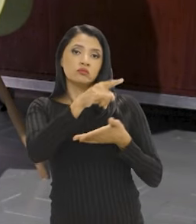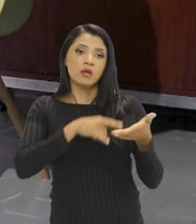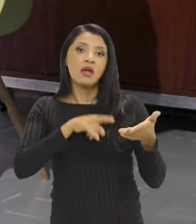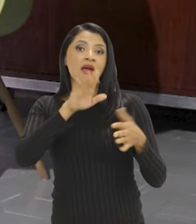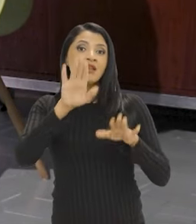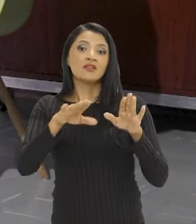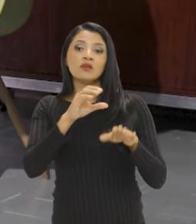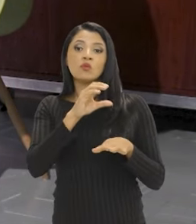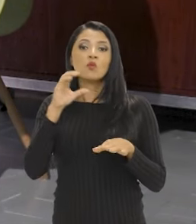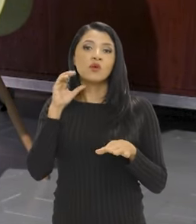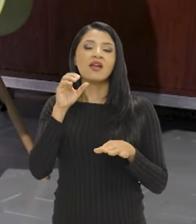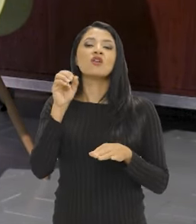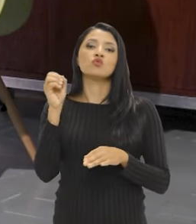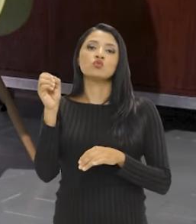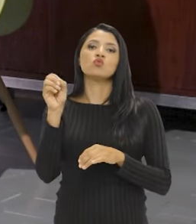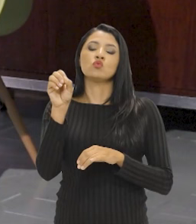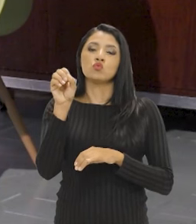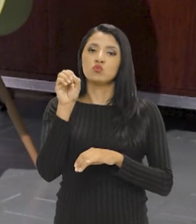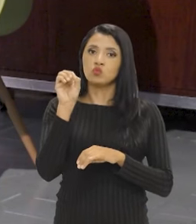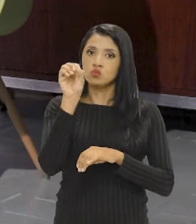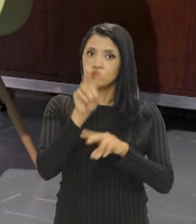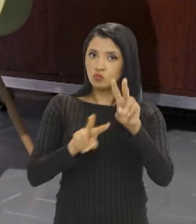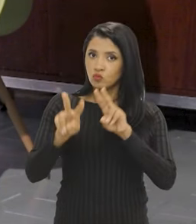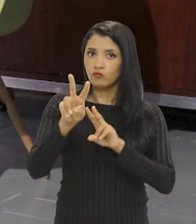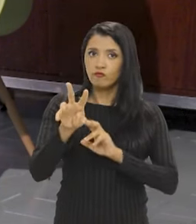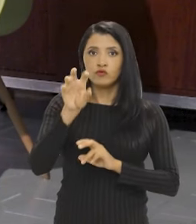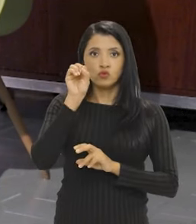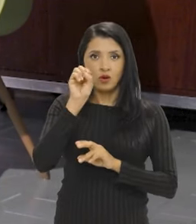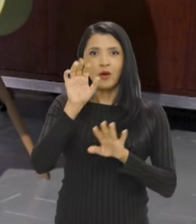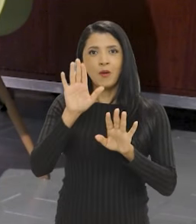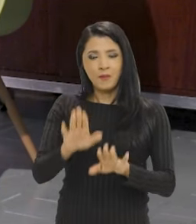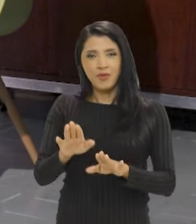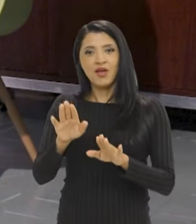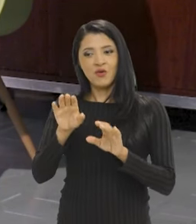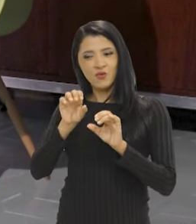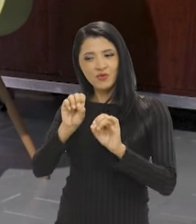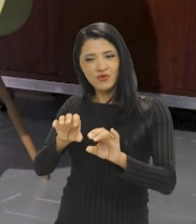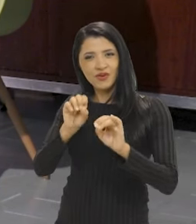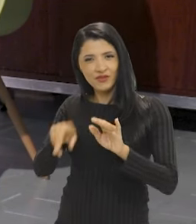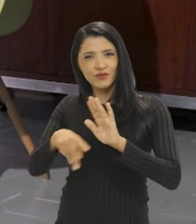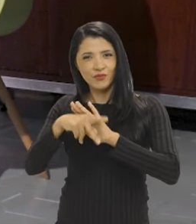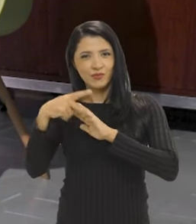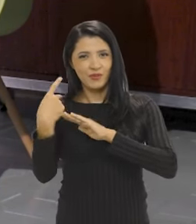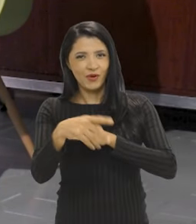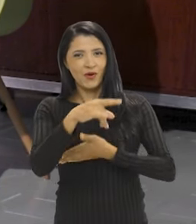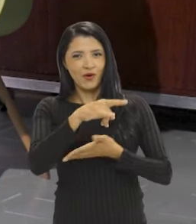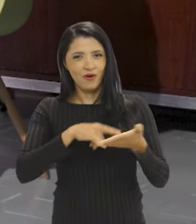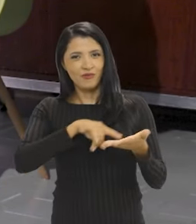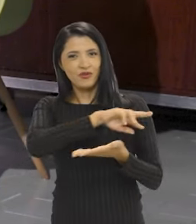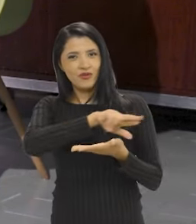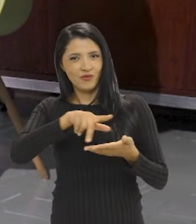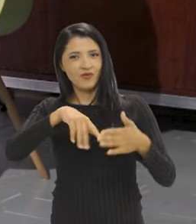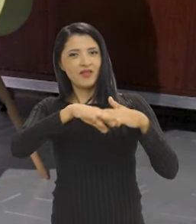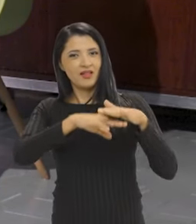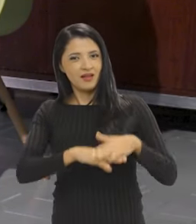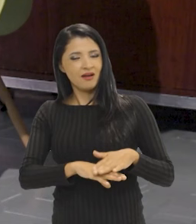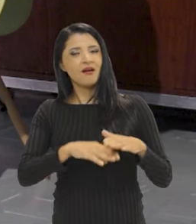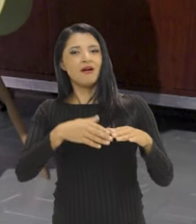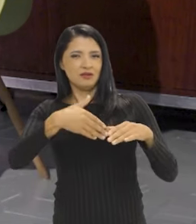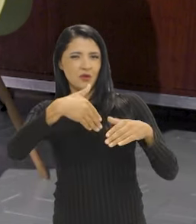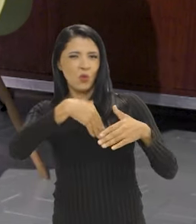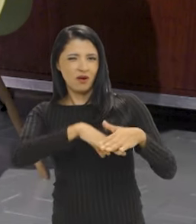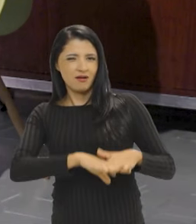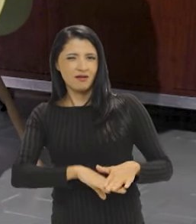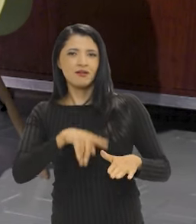muitas vezes é negligenciado, que é a do audiovisual. Mas, sistematicamente, o educativo do arquivo tem tentado,